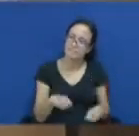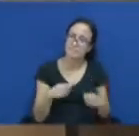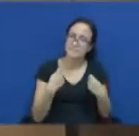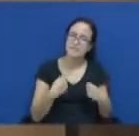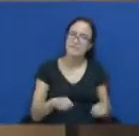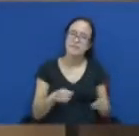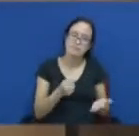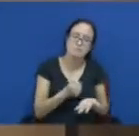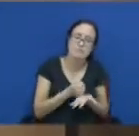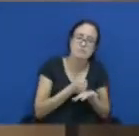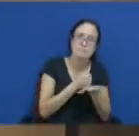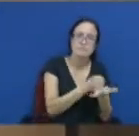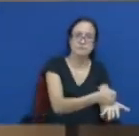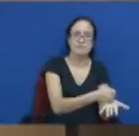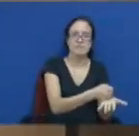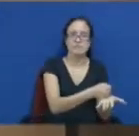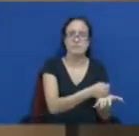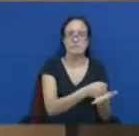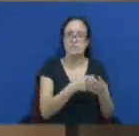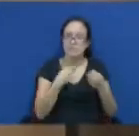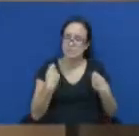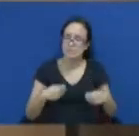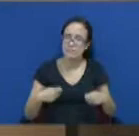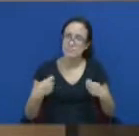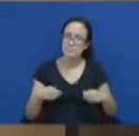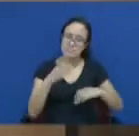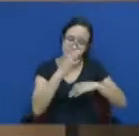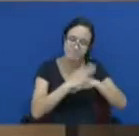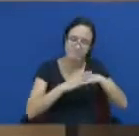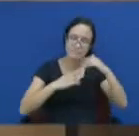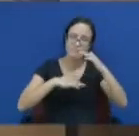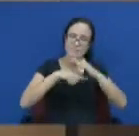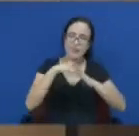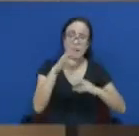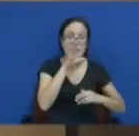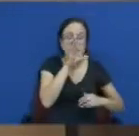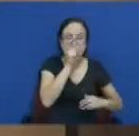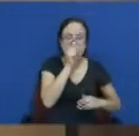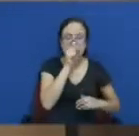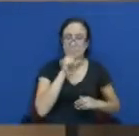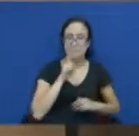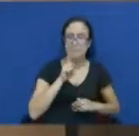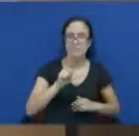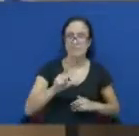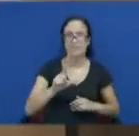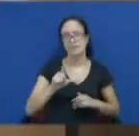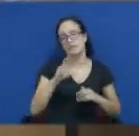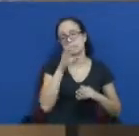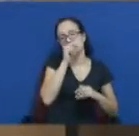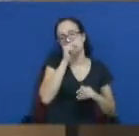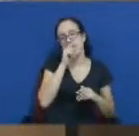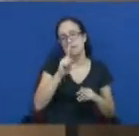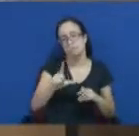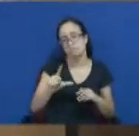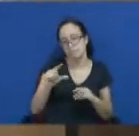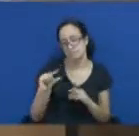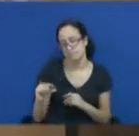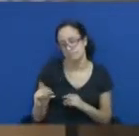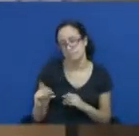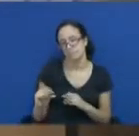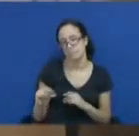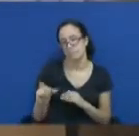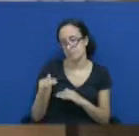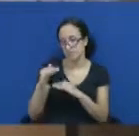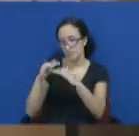temos a fazer para que a nossa cidade, ela não simplesmente apareça em indicadores, ela